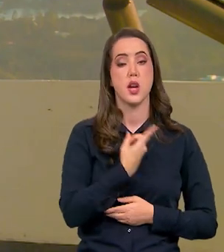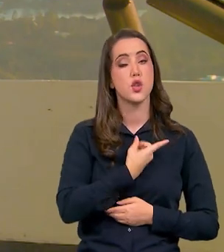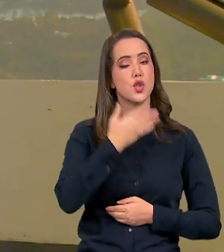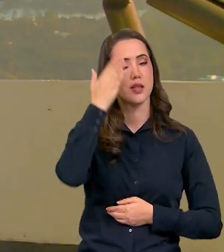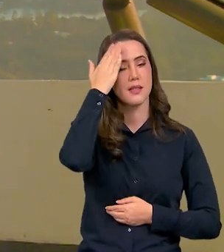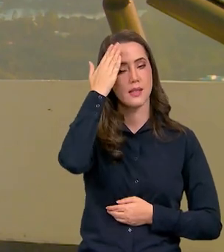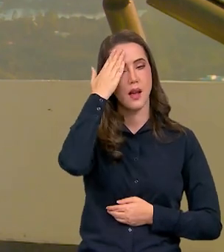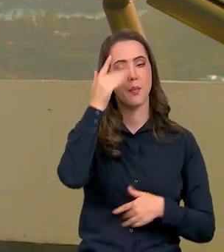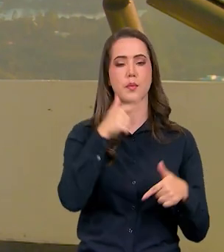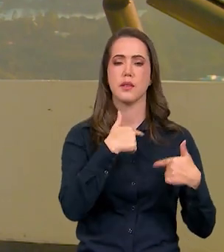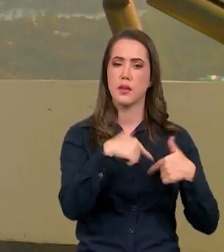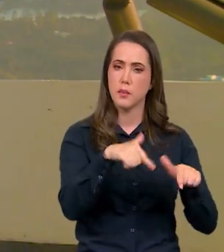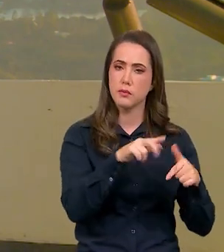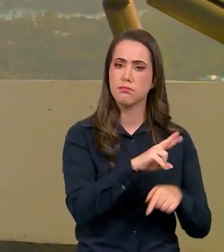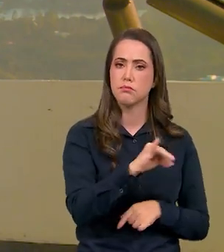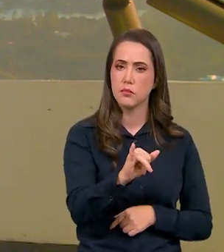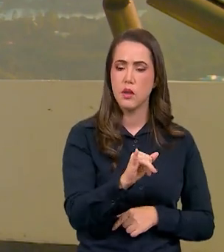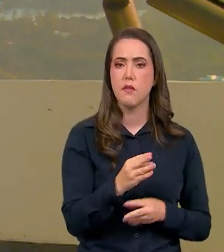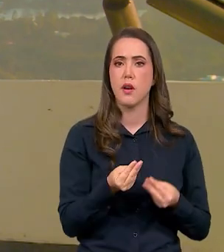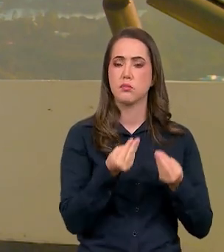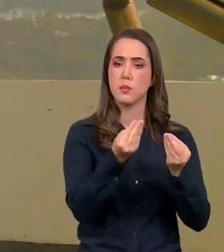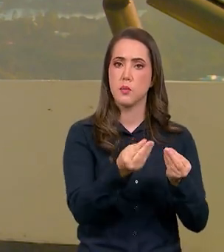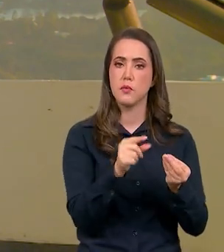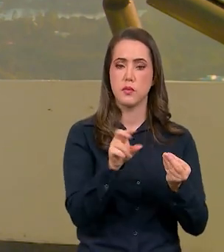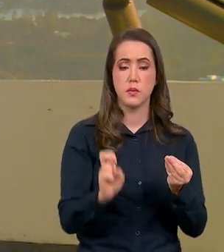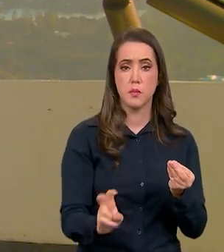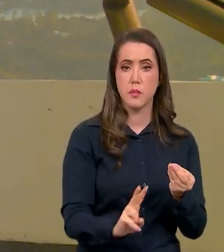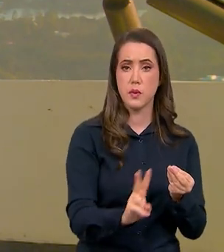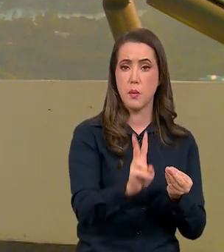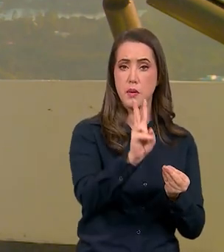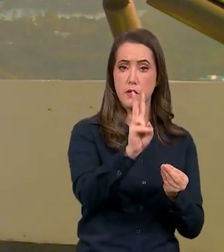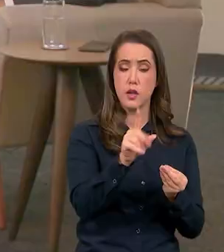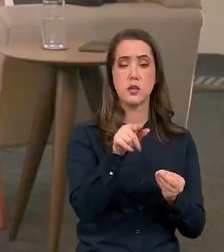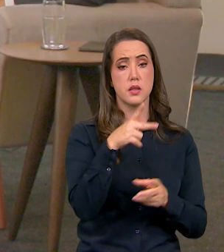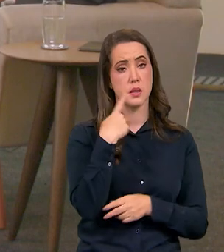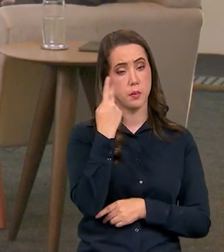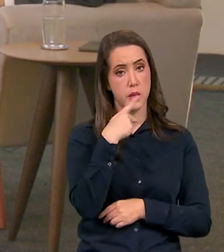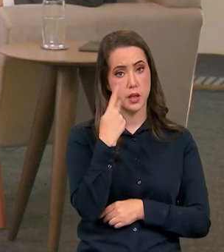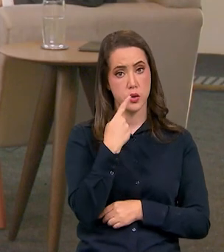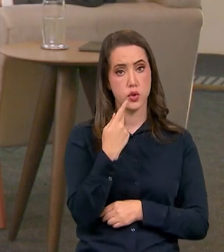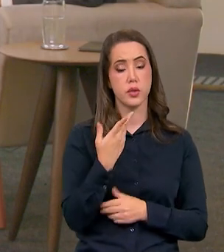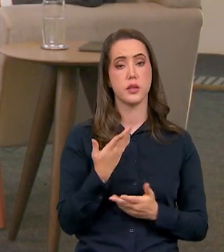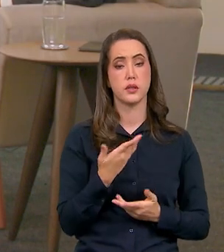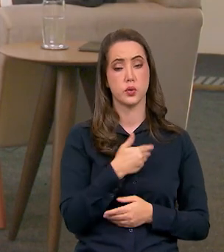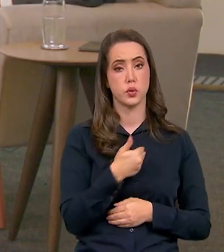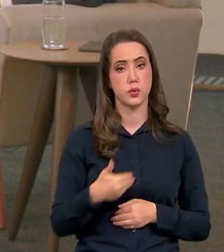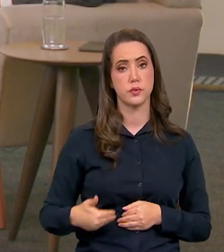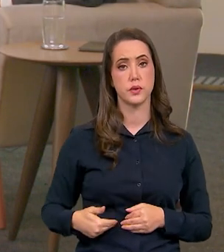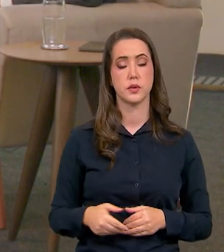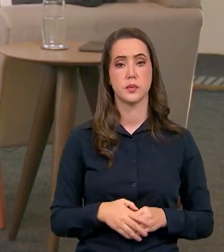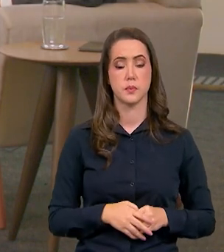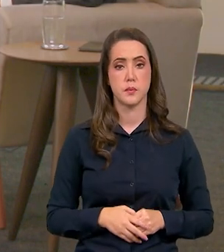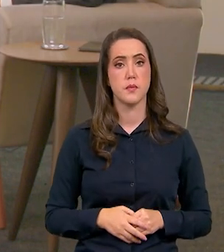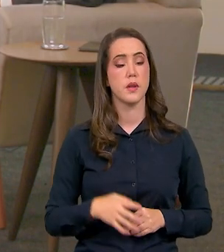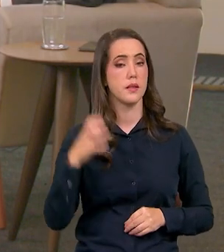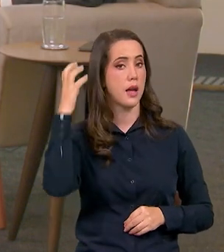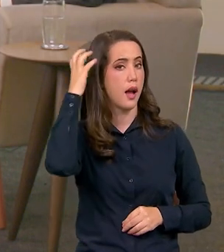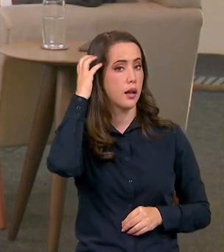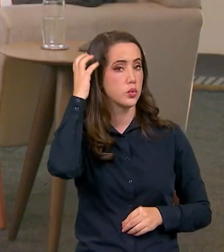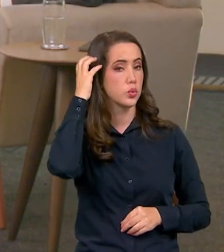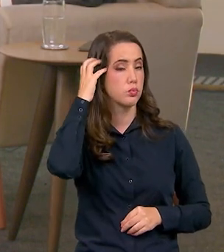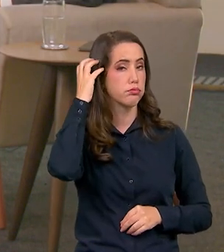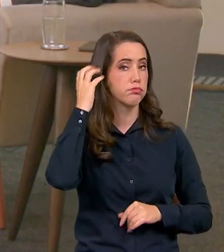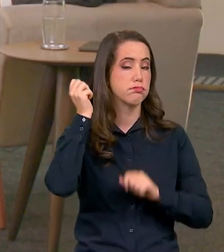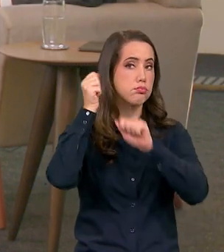trabalhando dentro do ministério para estar valorizando valorizando essa política pública da rádio